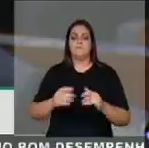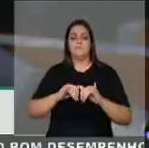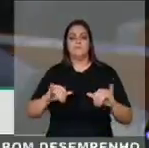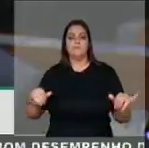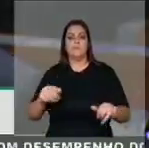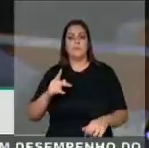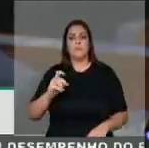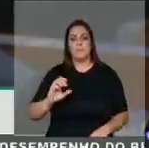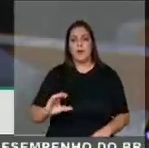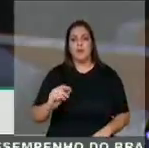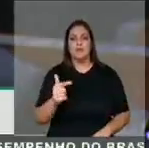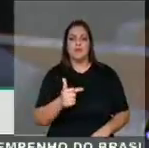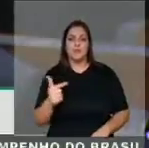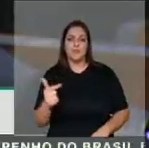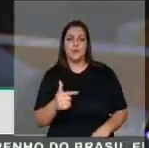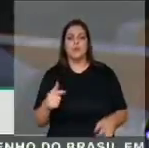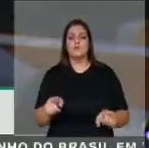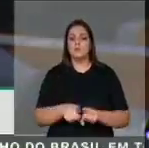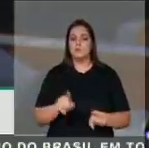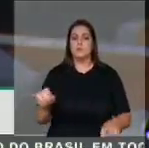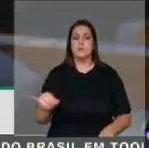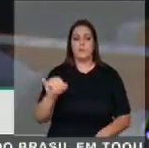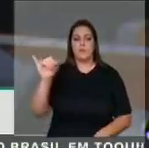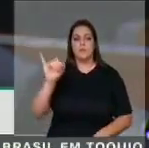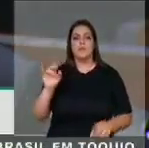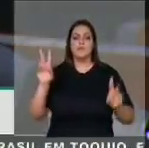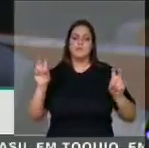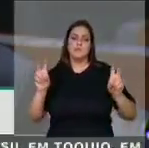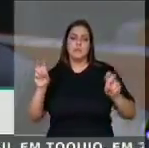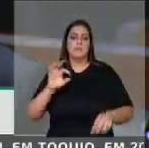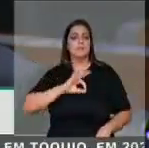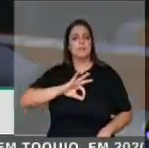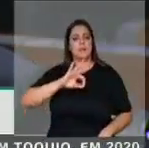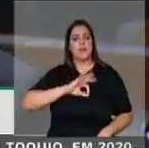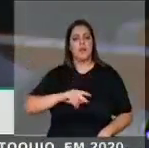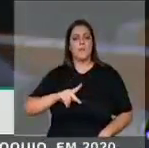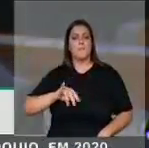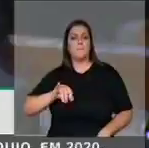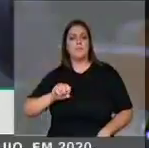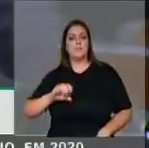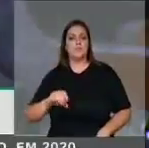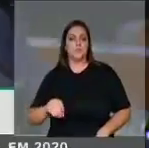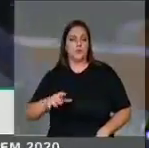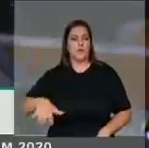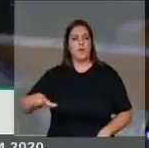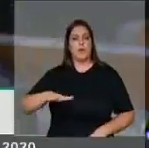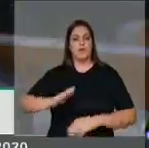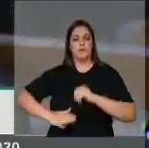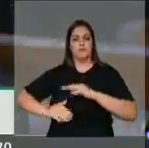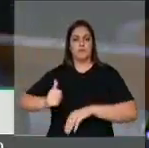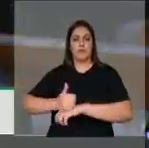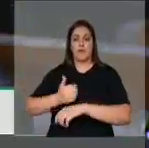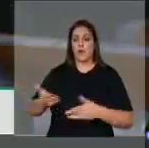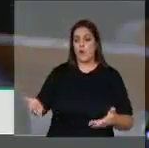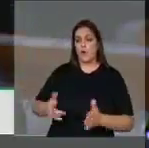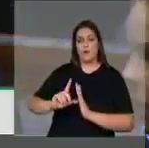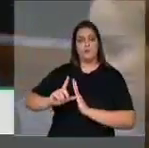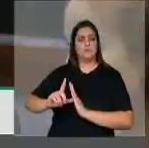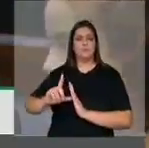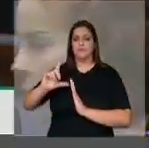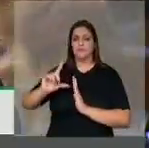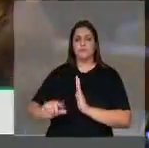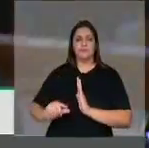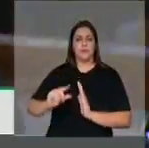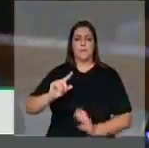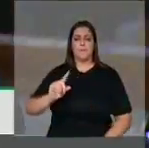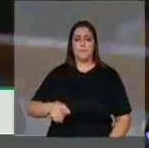da PEC 22, que trata do piso da categoria. A categoria hoje tem um piso que foi engolido pelo processo inflacionário. O piso hoje é